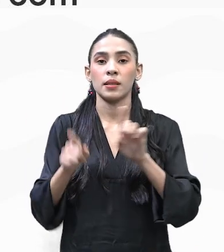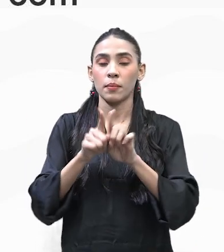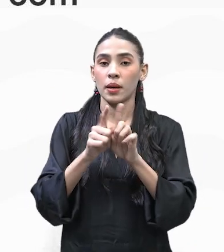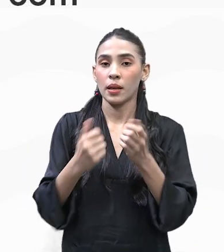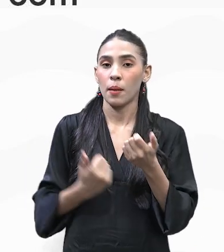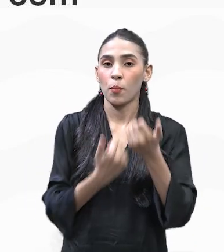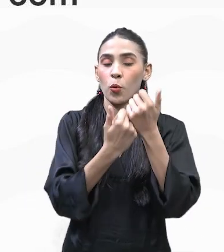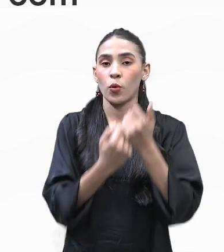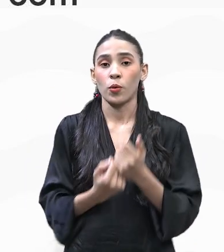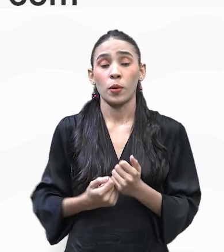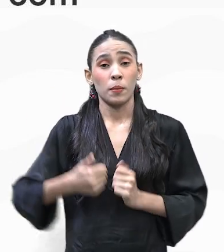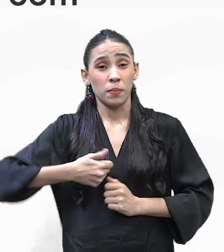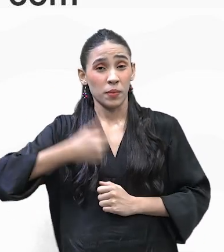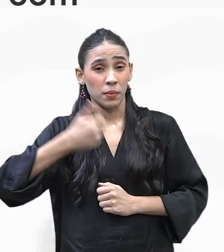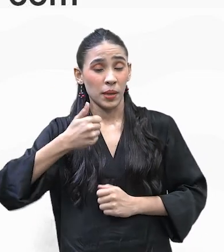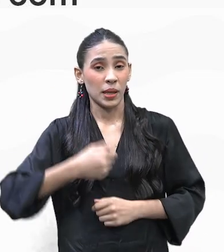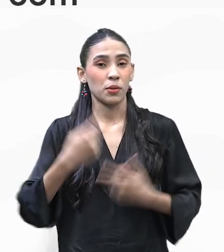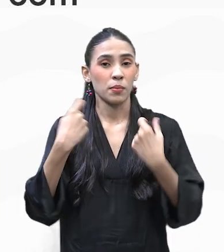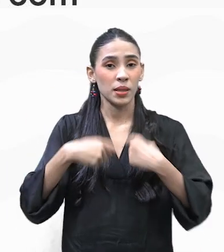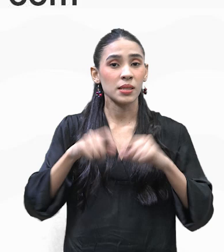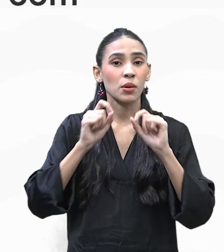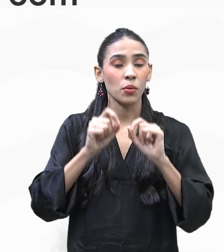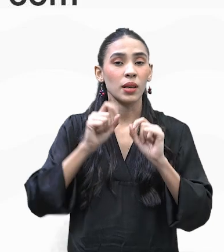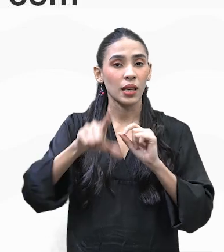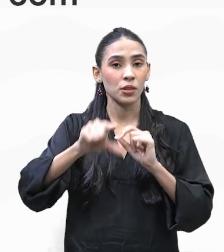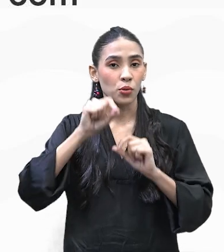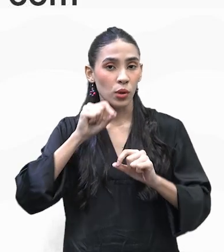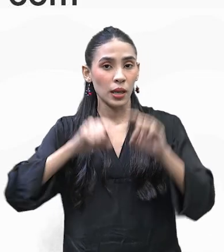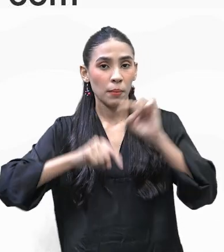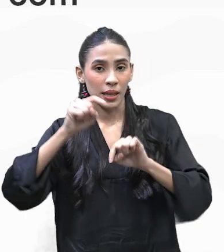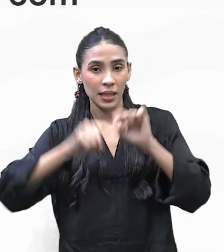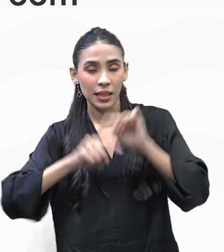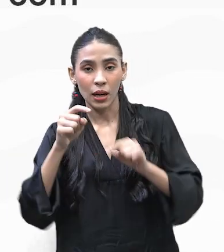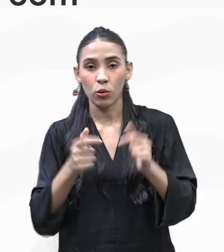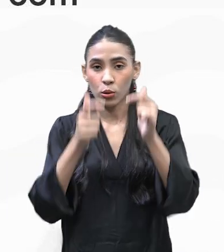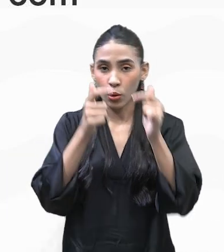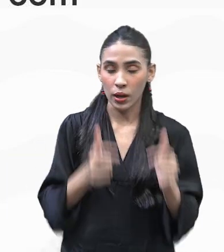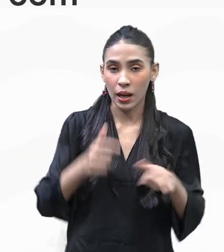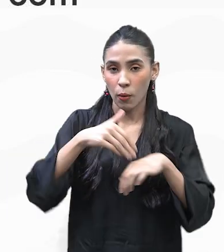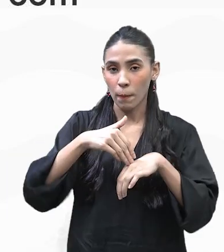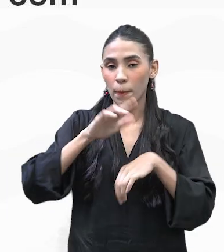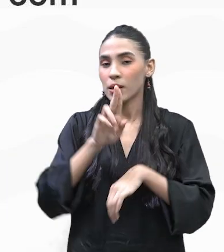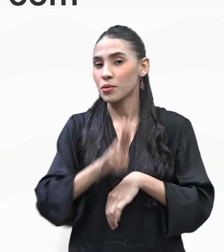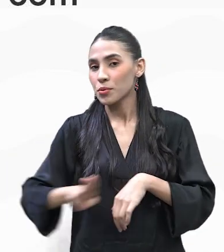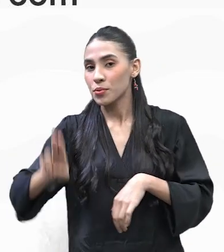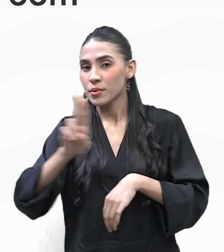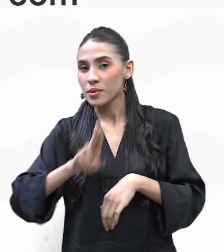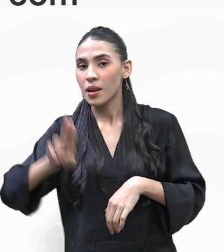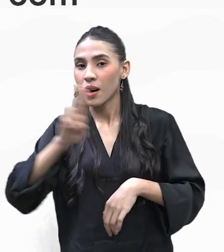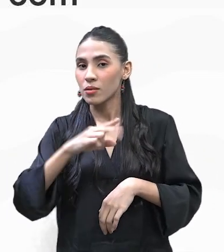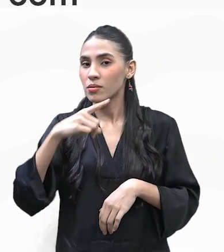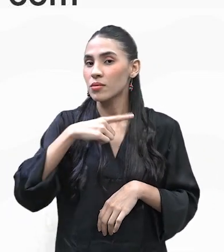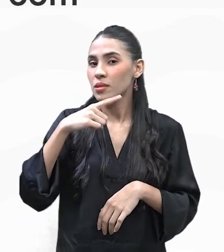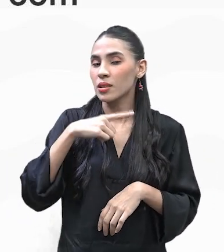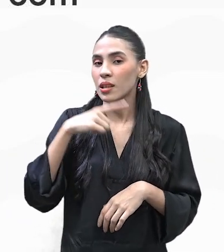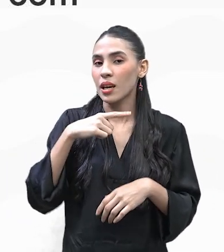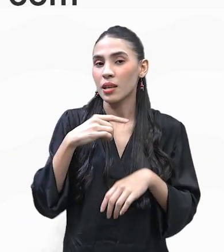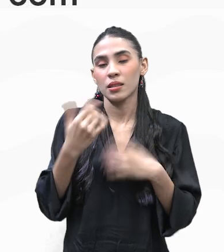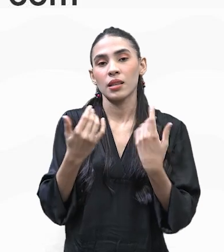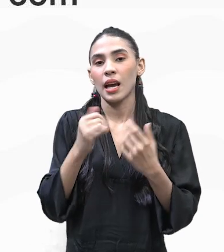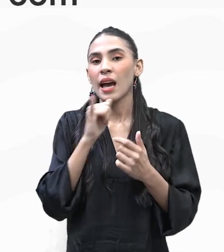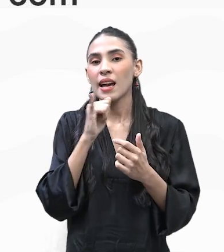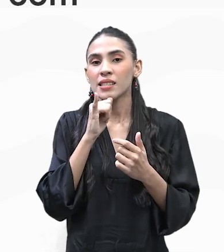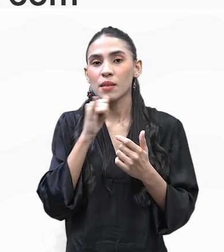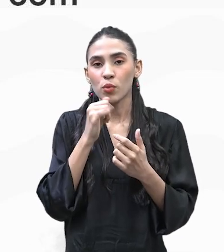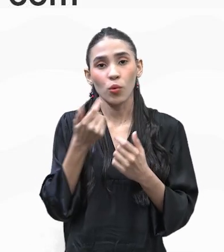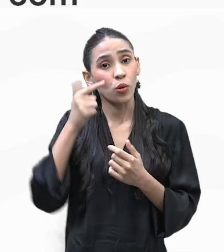a gente precisa, primeiro, selecionar produtos locais, né? Que são aqueles mais utilizados, mas que tem uma probabilidade maior de